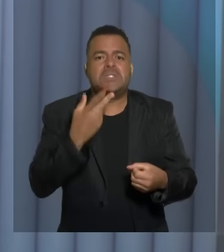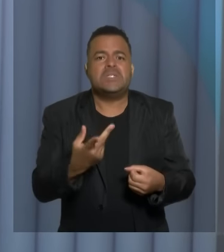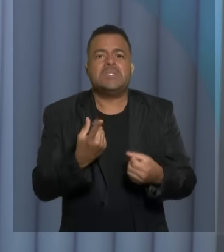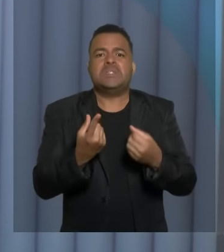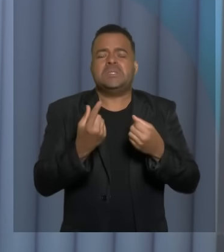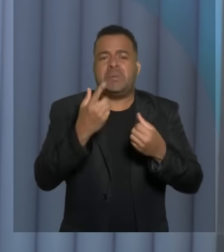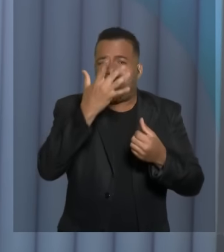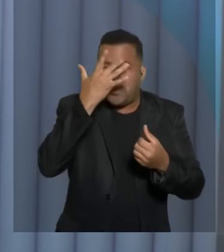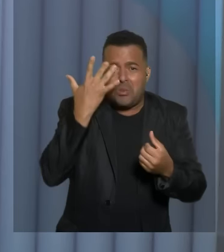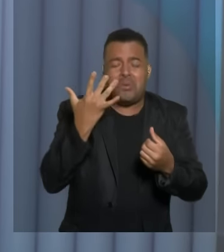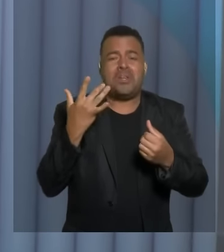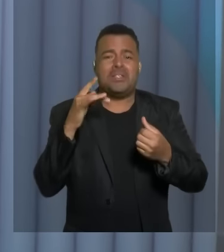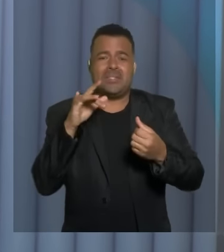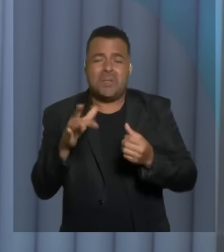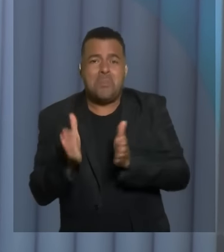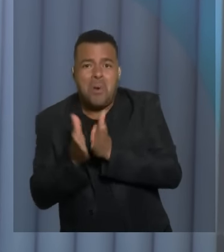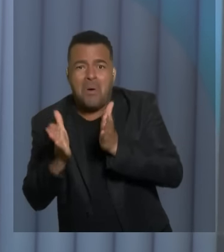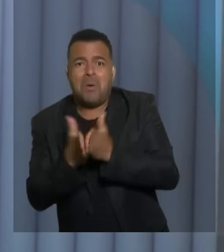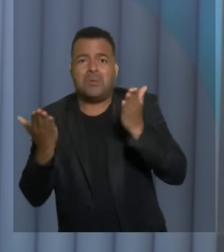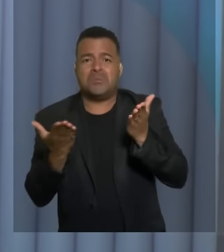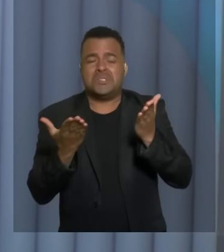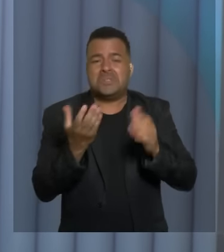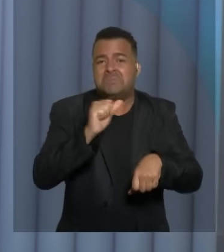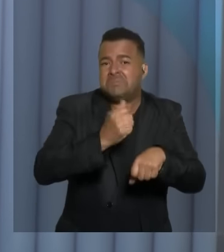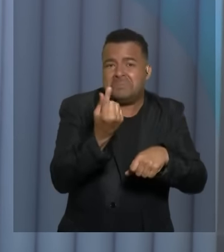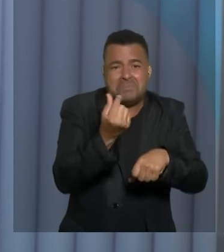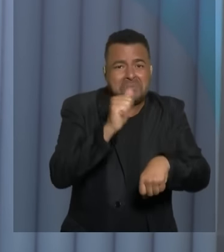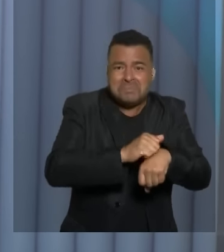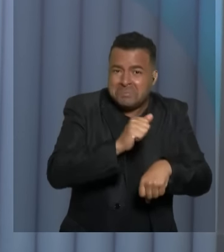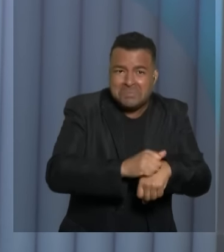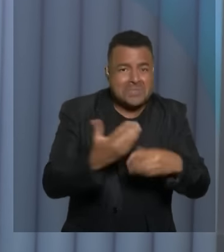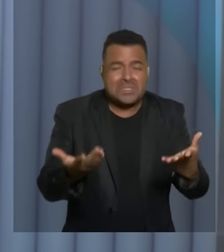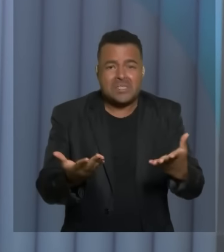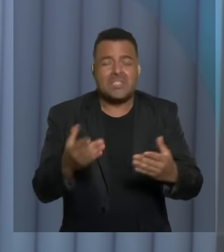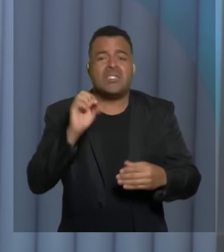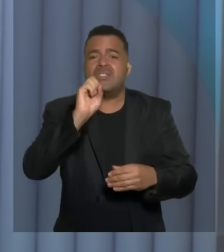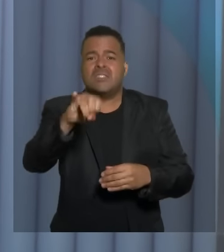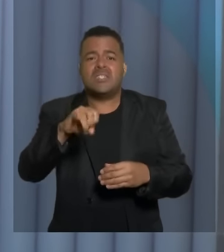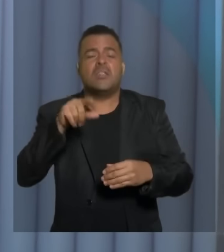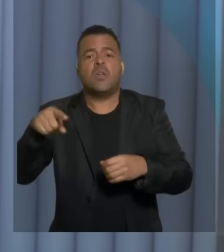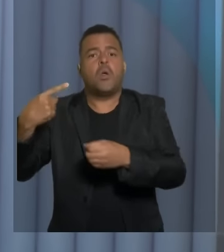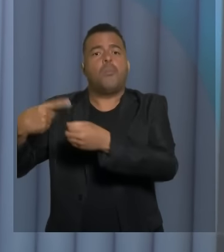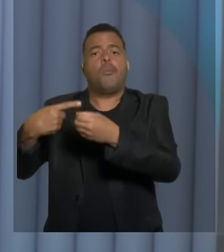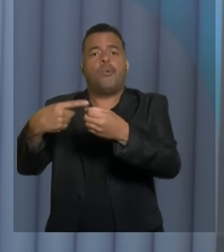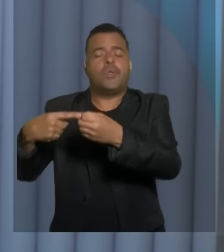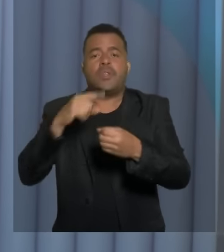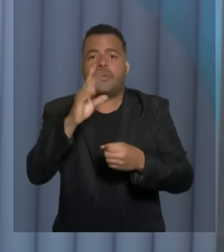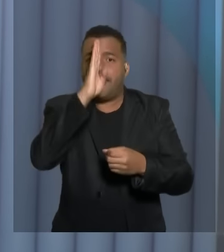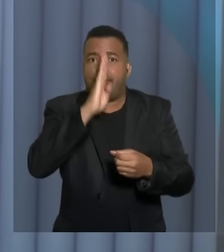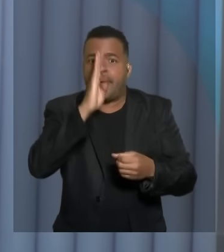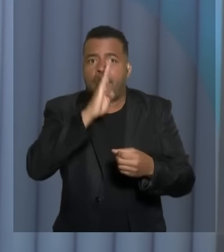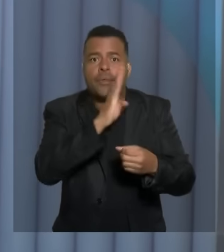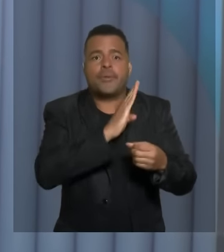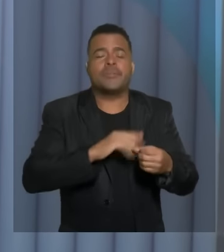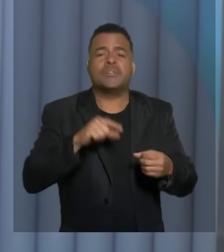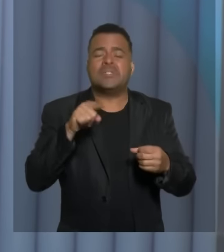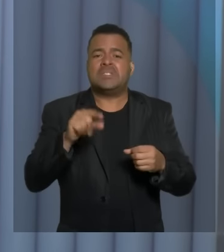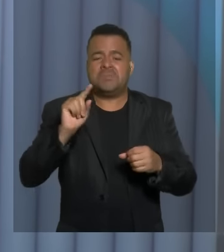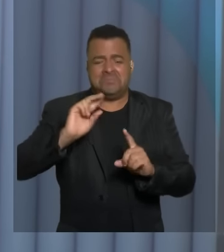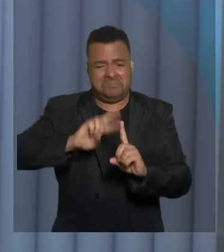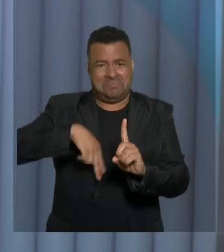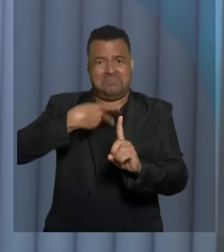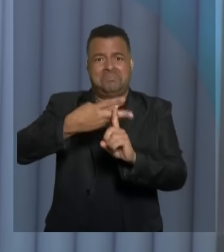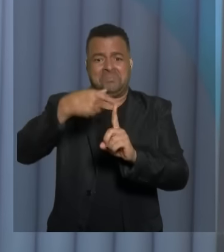população, realiza o sistema gratuito para toda a população, gastando R$ 46